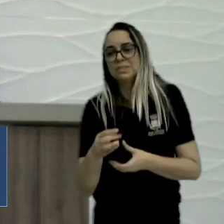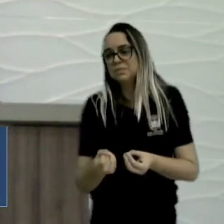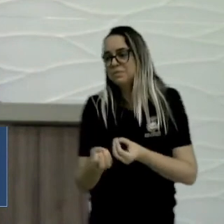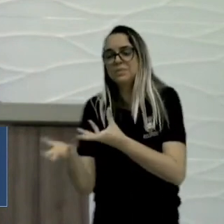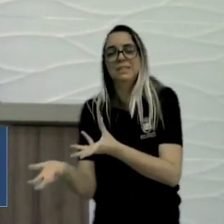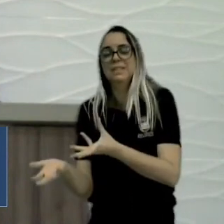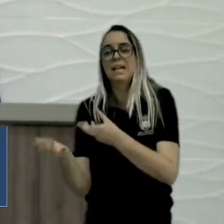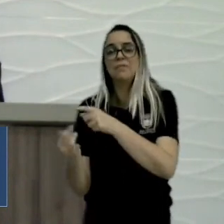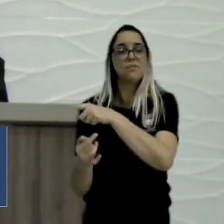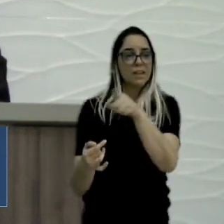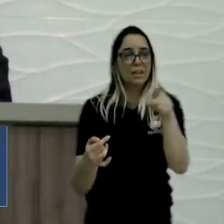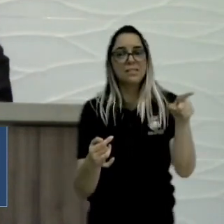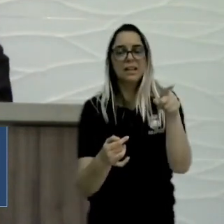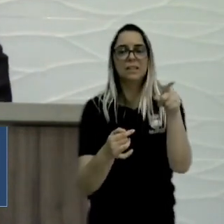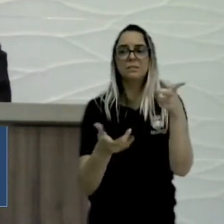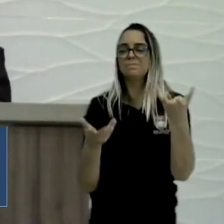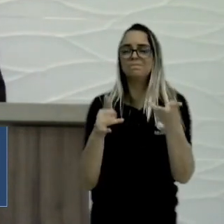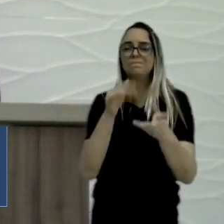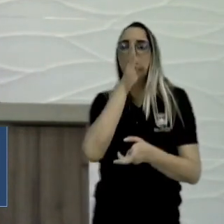e vossas excelências se calam,